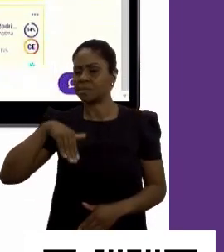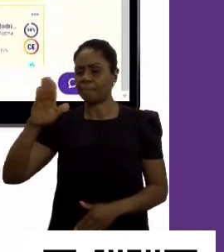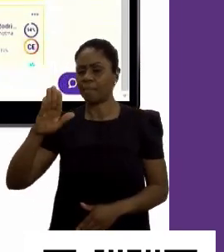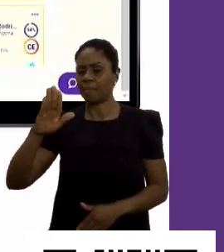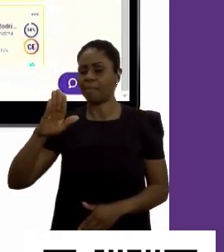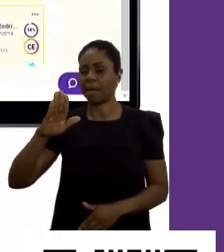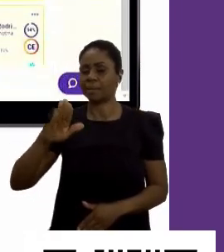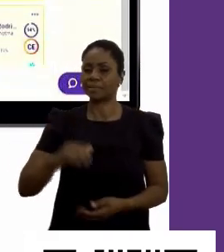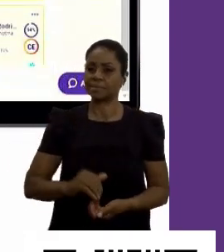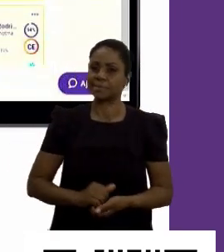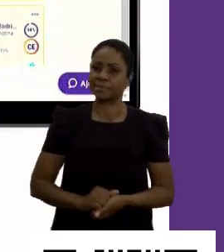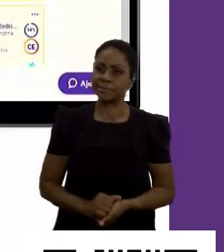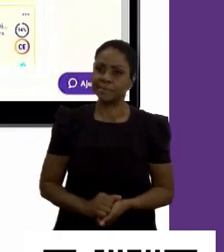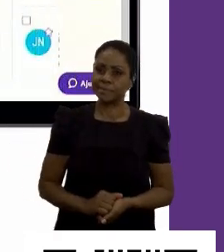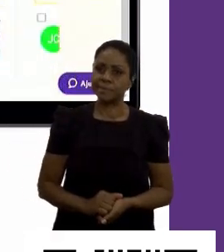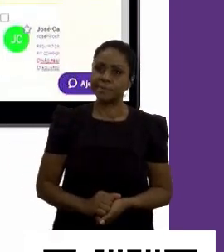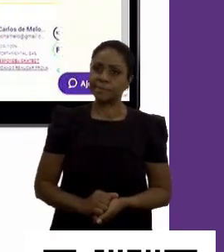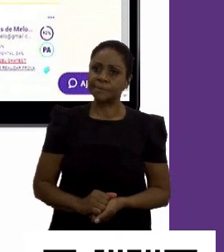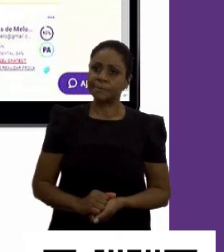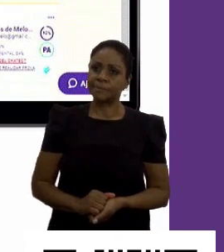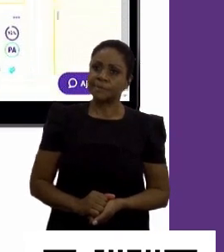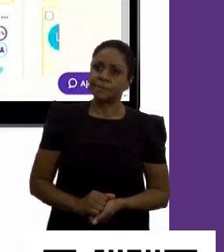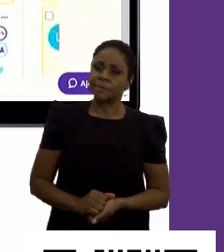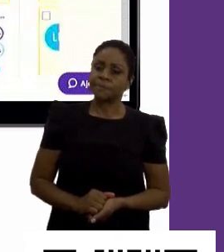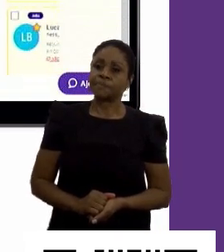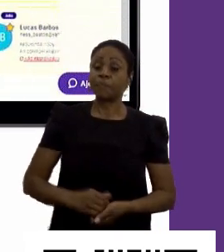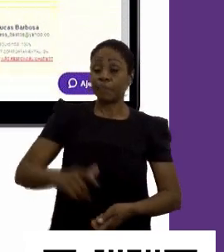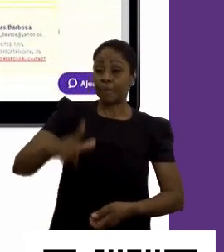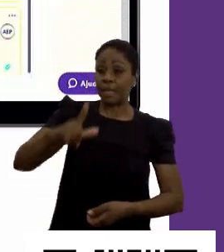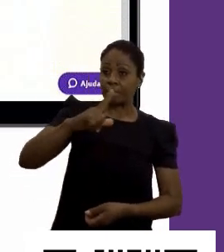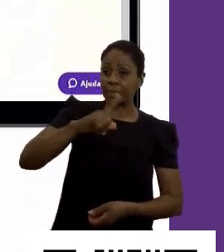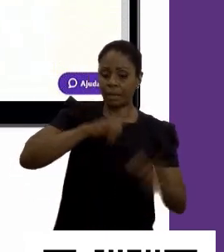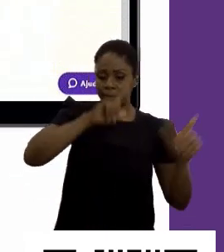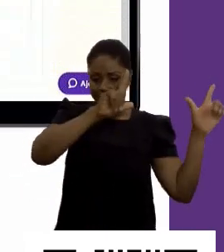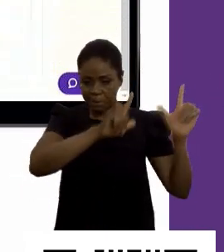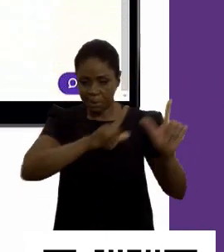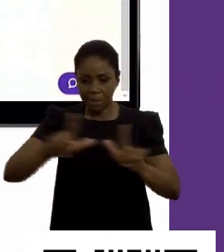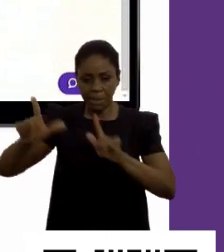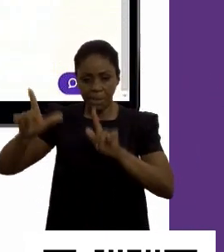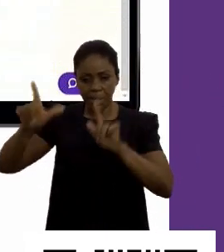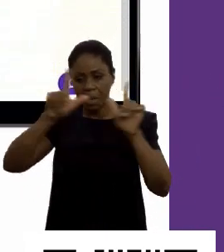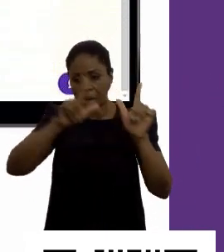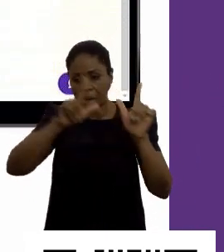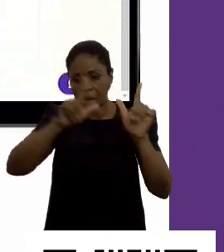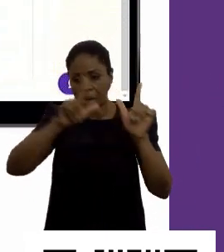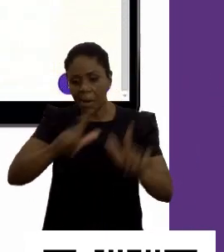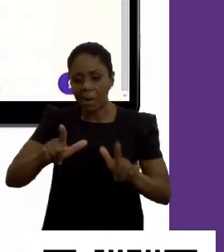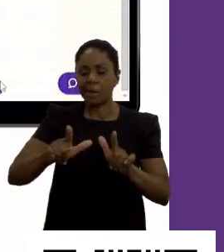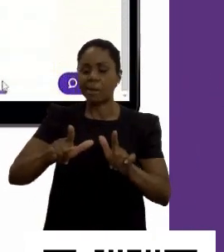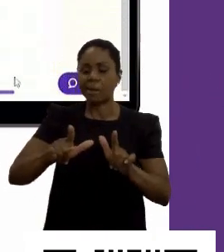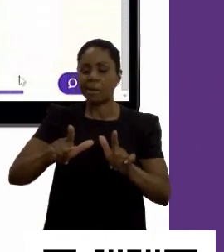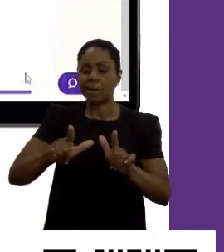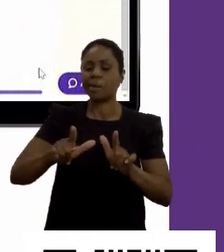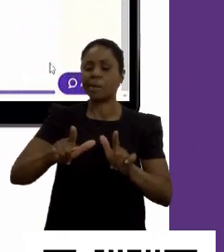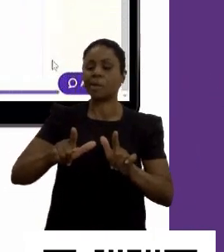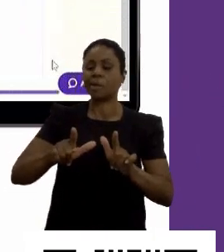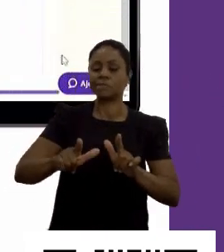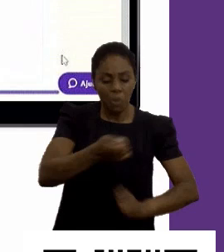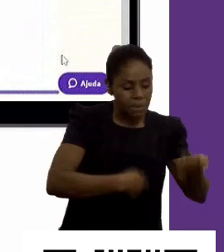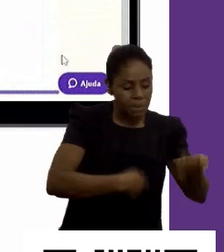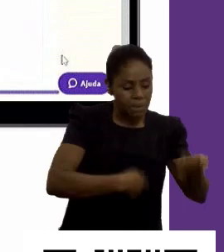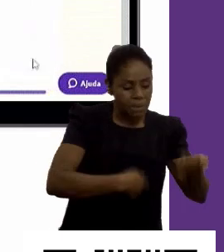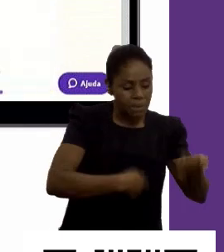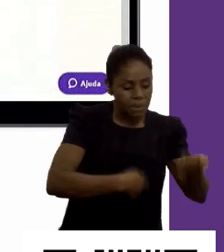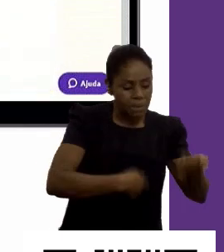processo de RH. Então, aqui a gente tem triagem rapidamente, a parte de gestão comportamental que a gente falou, etapa